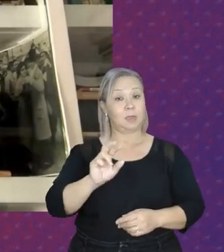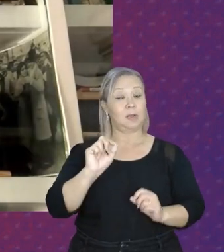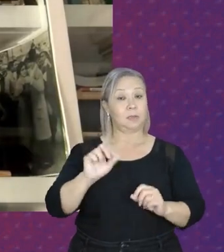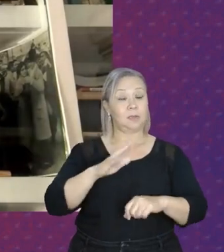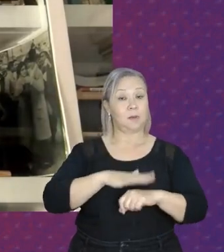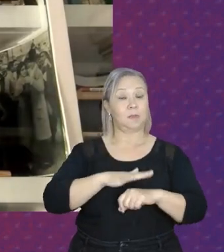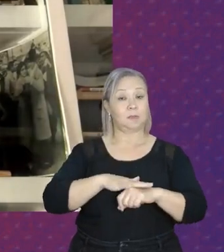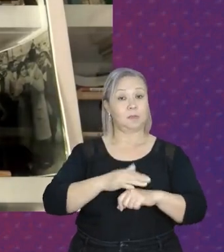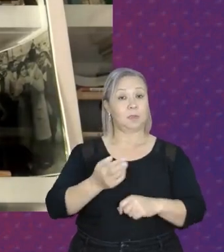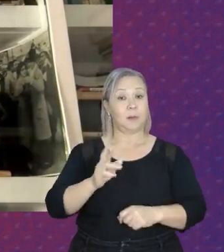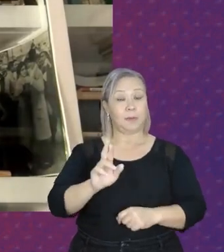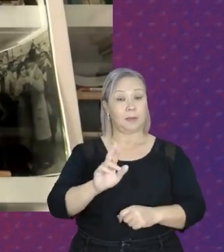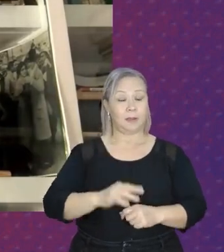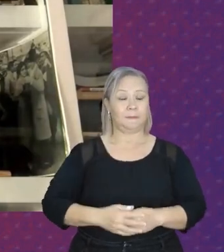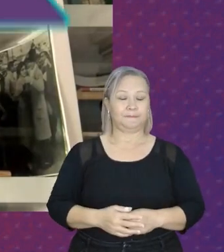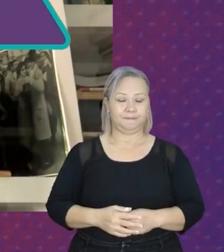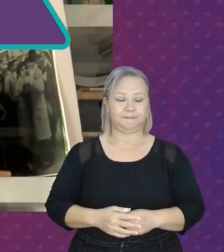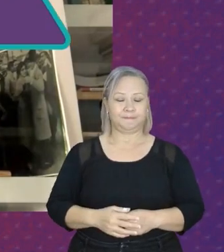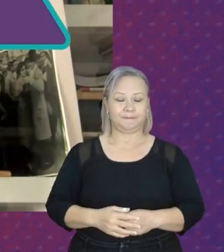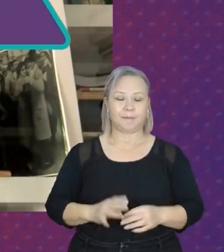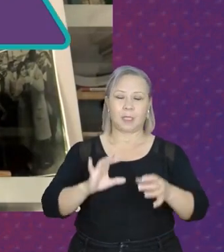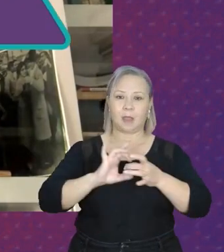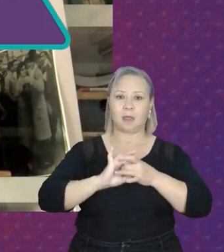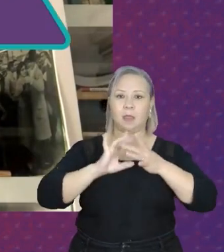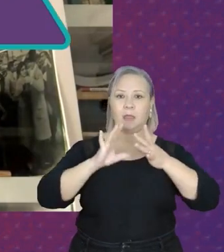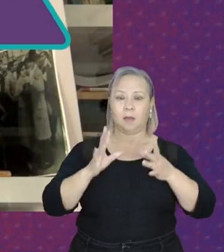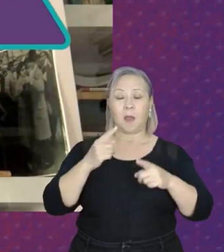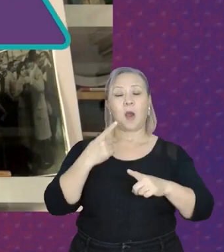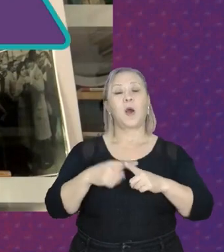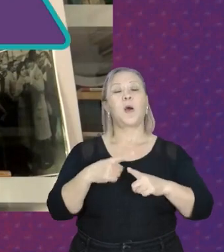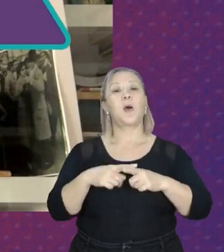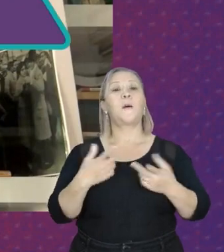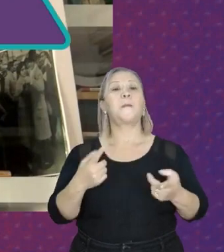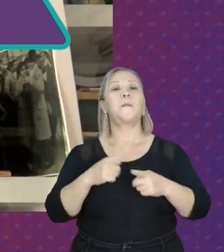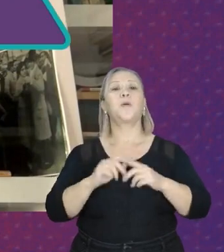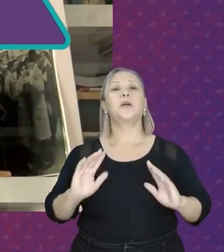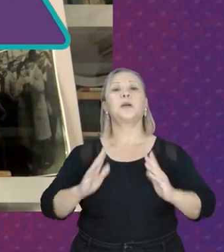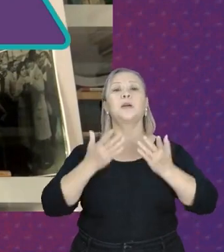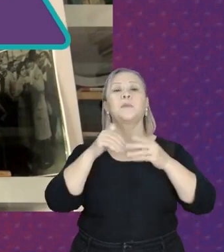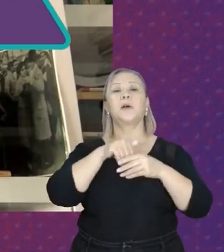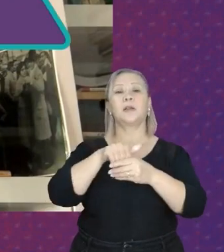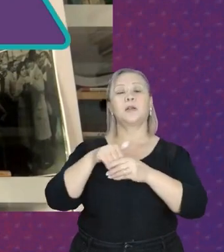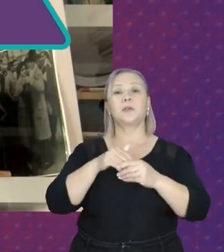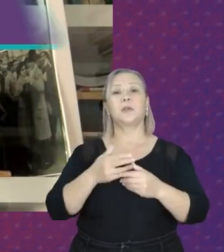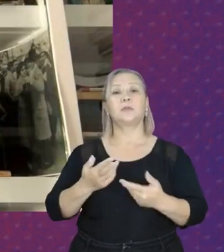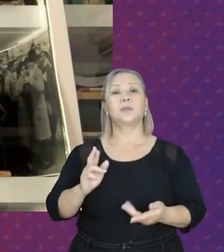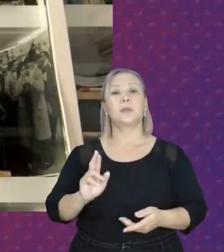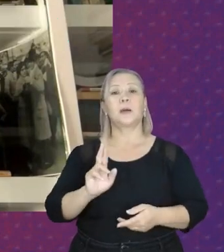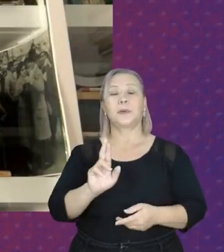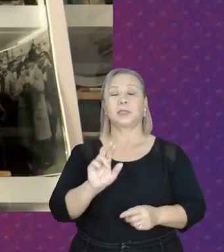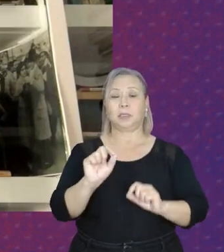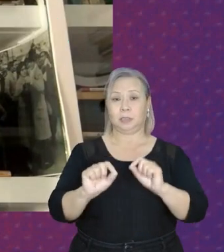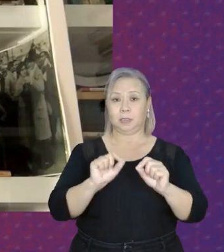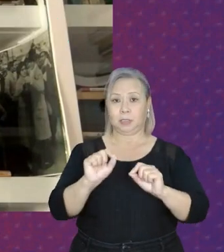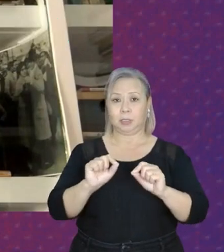aperfeiçoamento da democracia. Por quê? Por que que a campanha eleitoral representa isso?